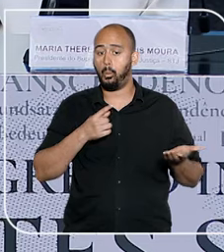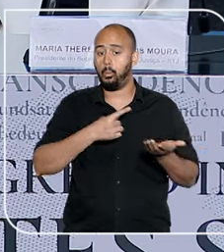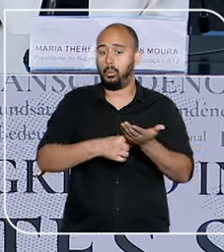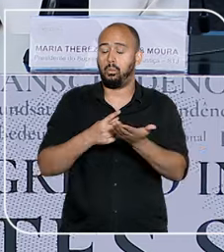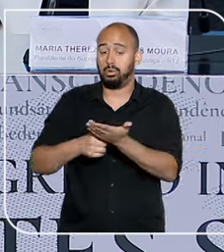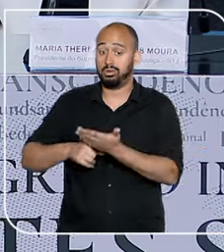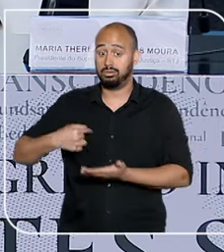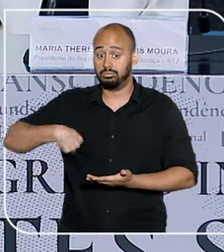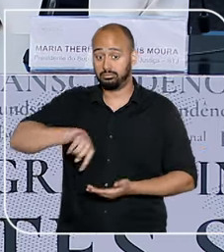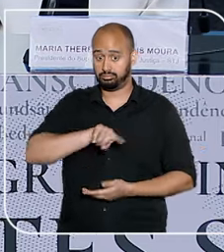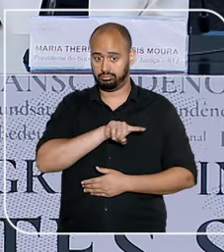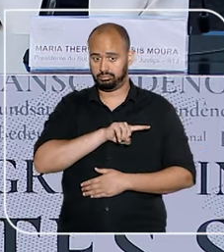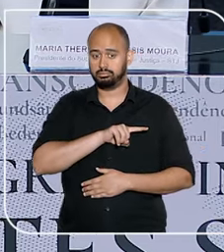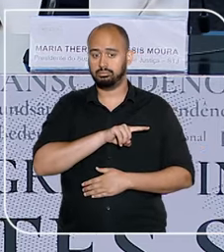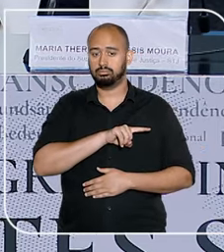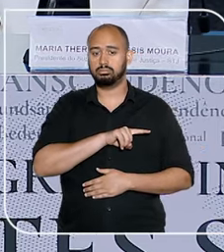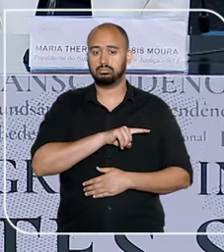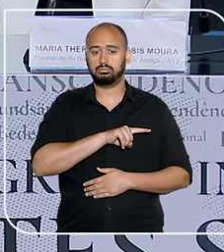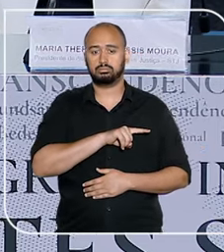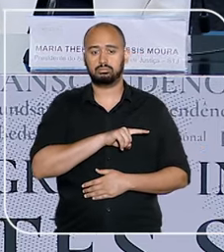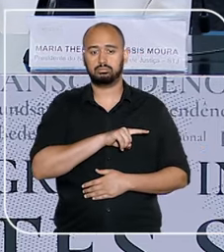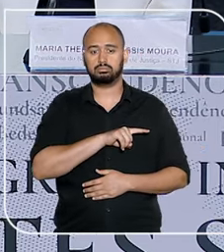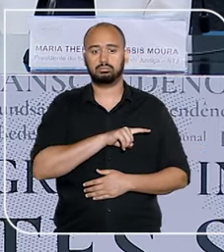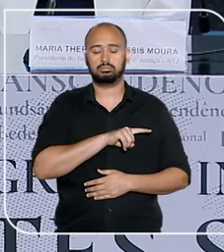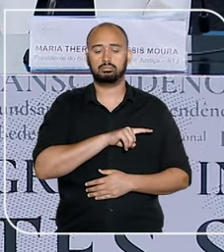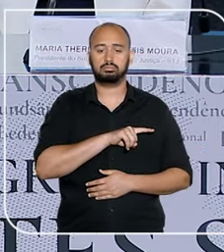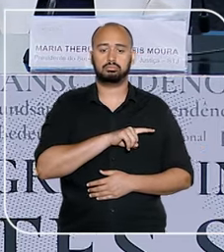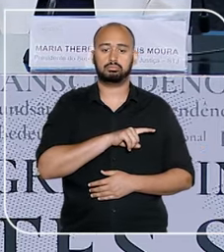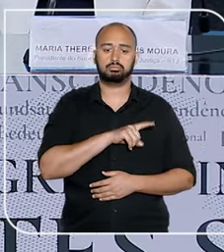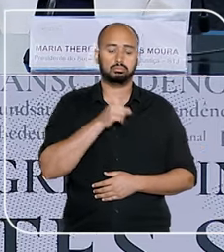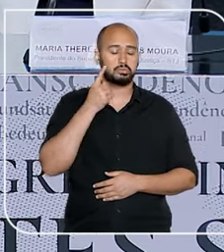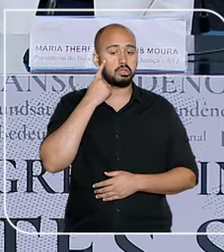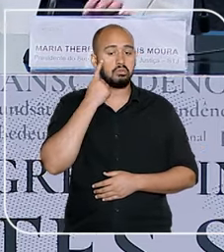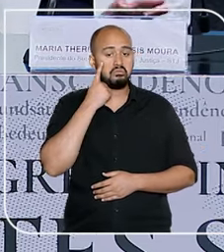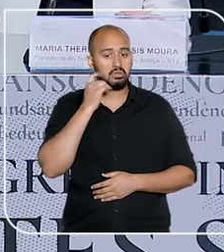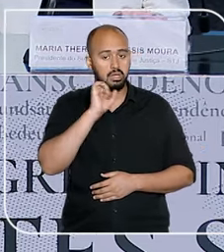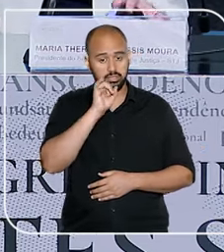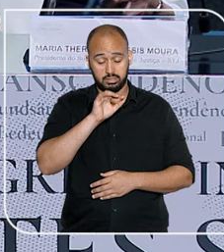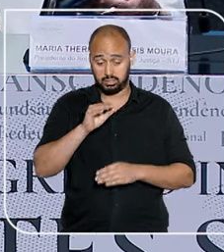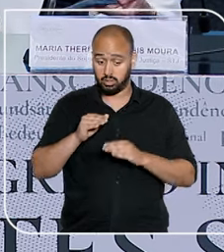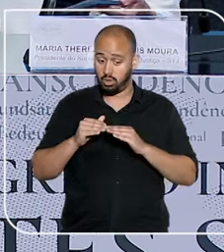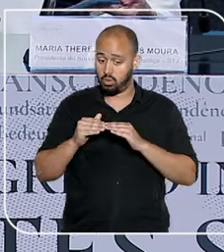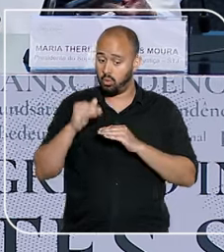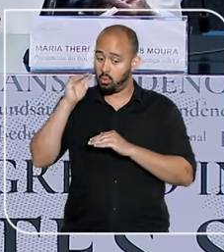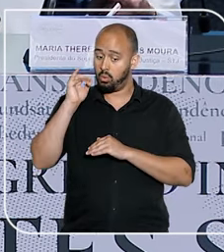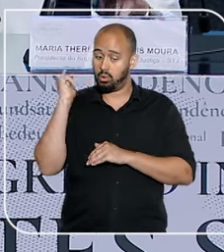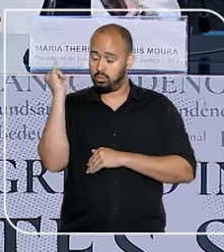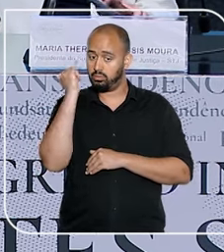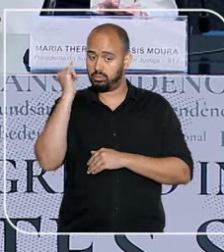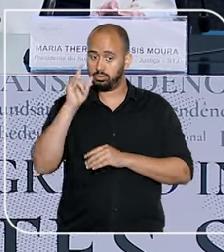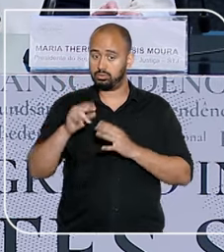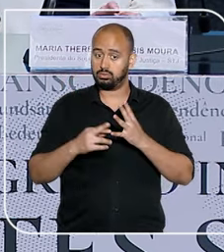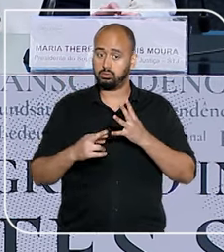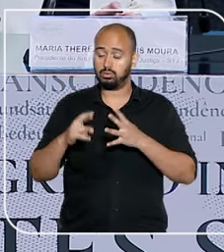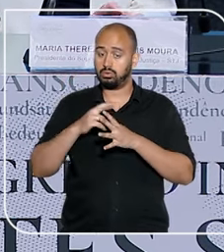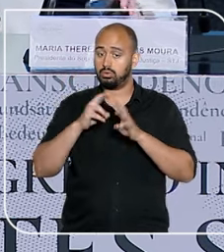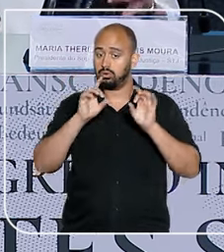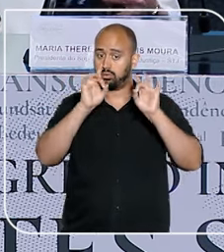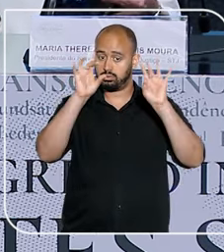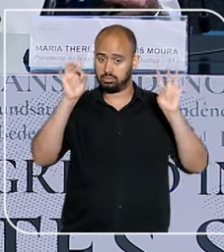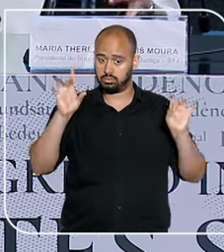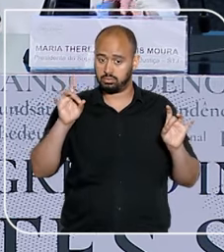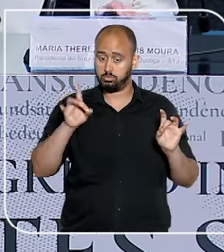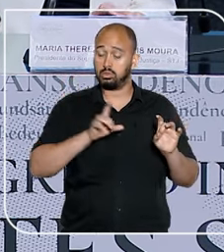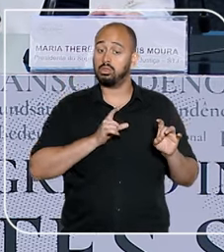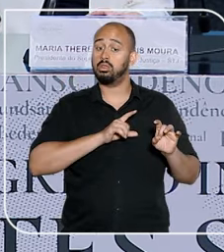consenso, entre todos nós aqui presentes, ser a questão de relevância federal, no recurso